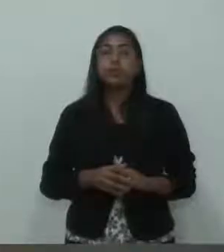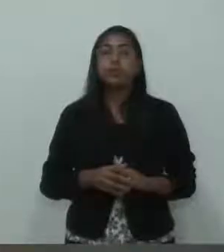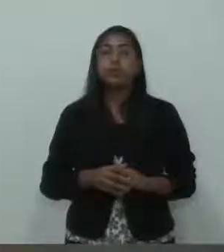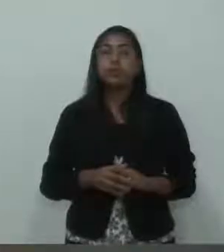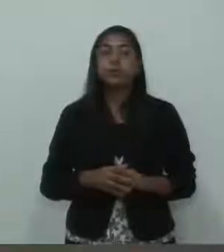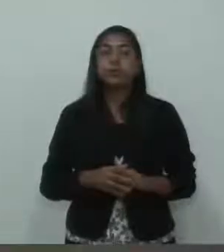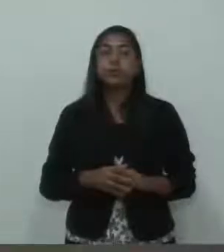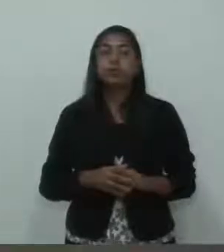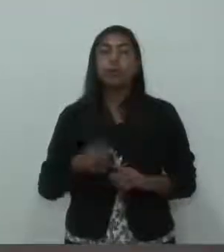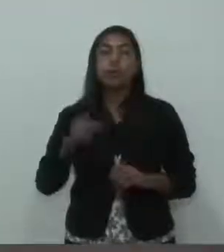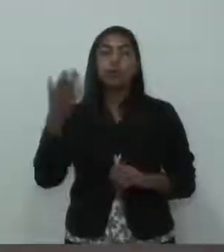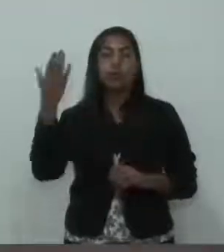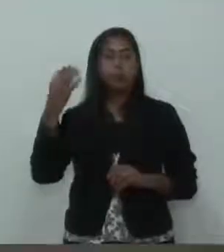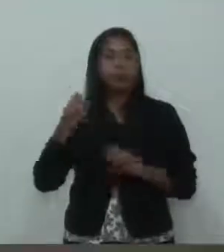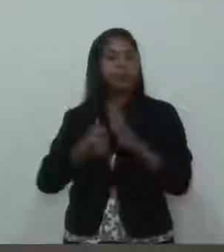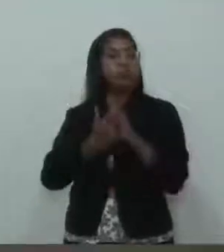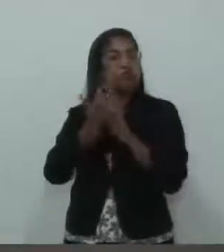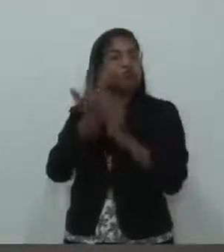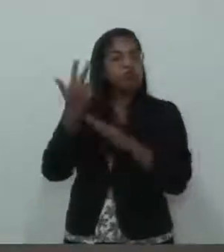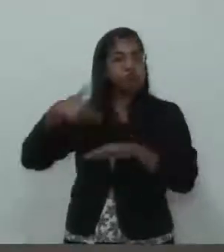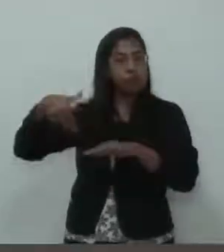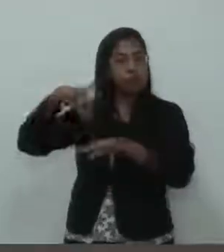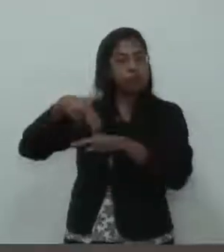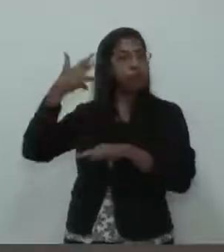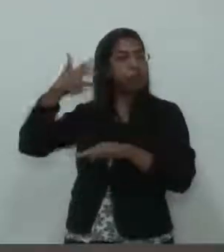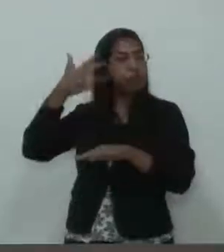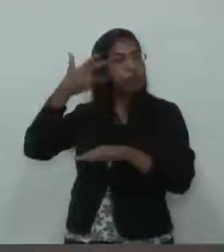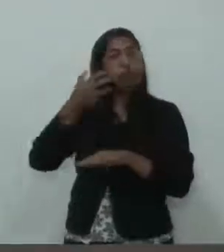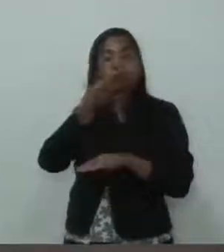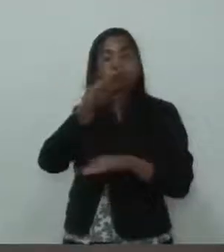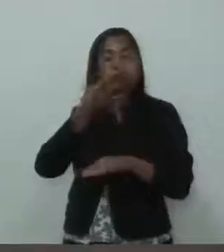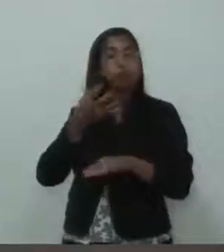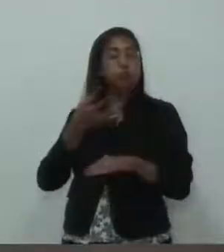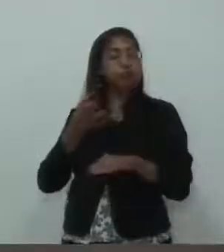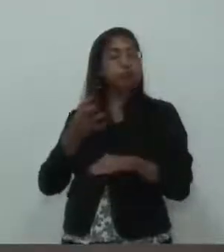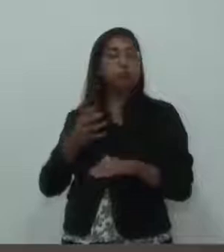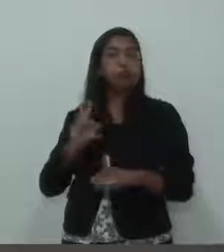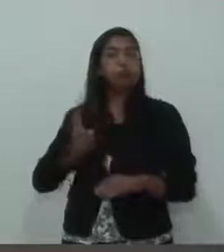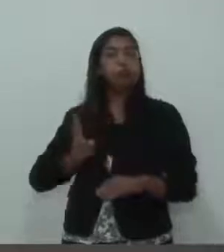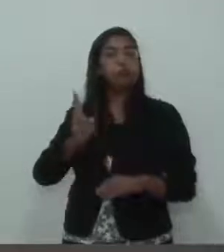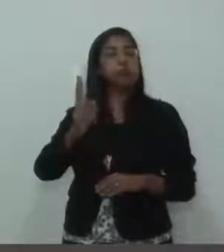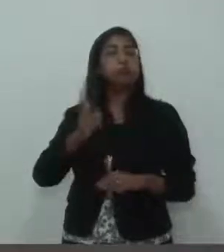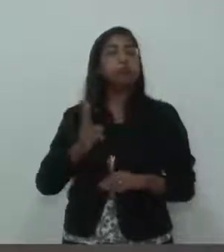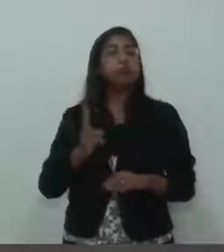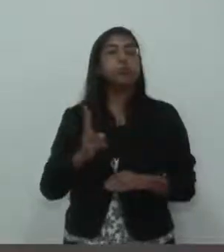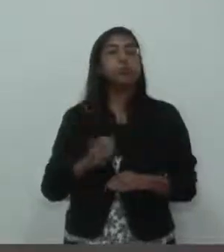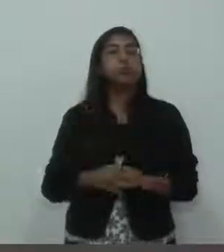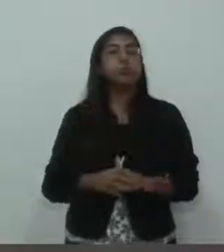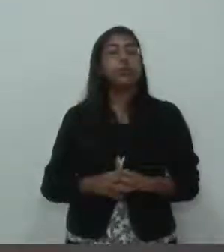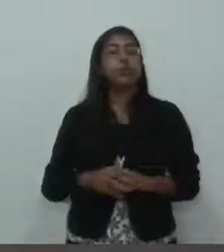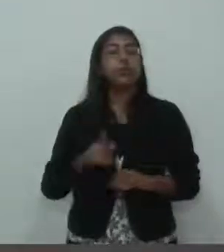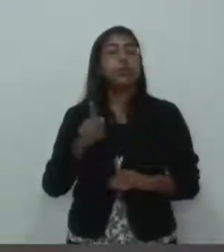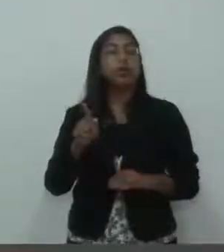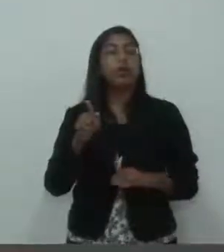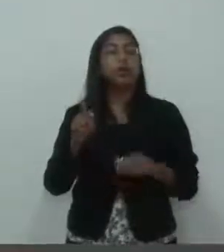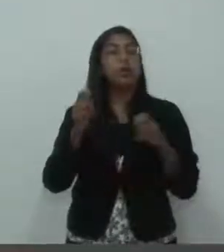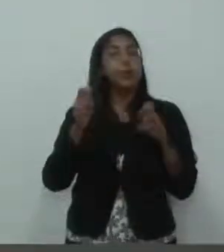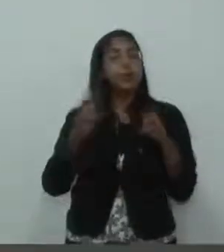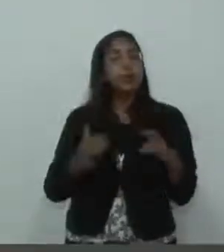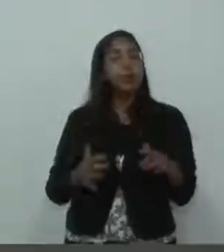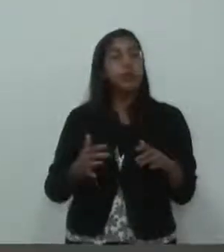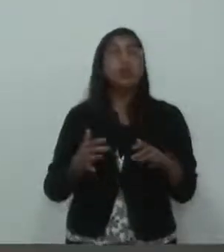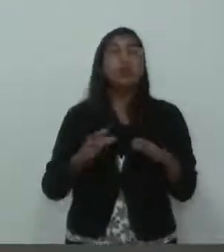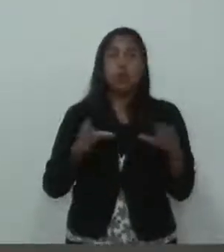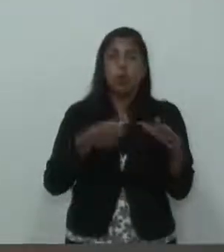acho que sempre colocando de forma muito lúcida e ponderada, e hoje não foi diferente. Em relação às questões diretamente acionadas à